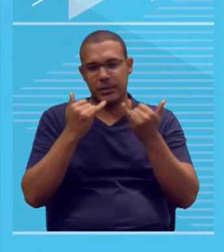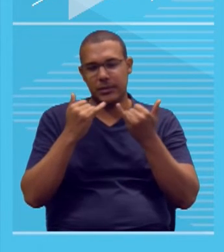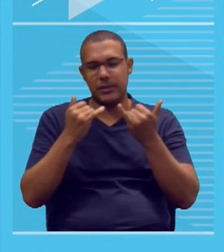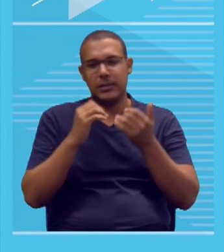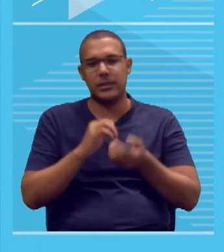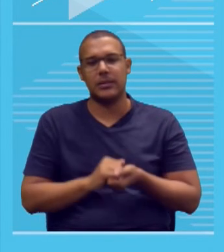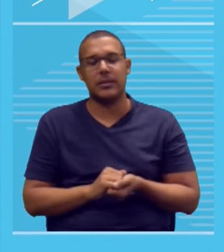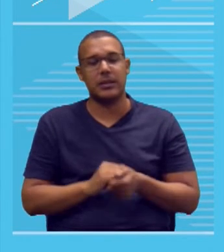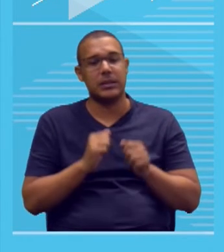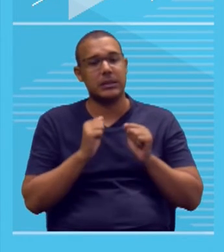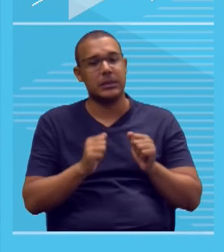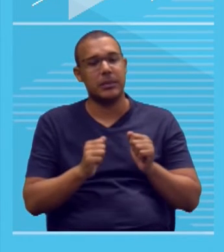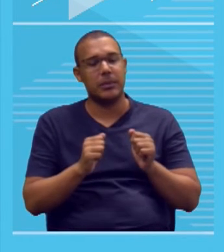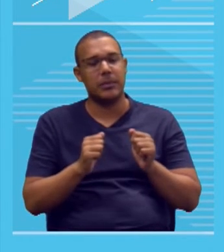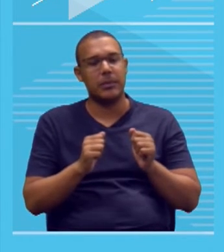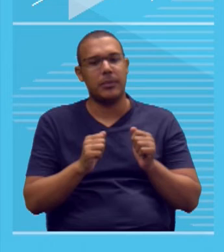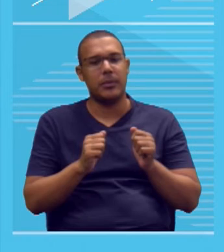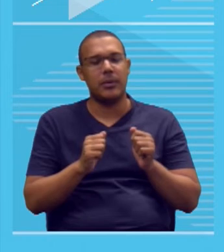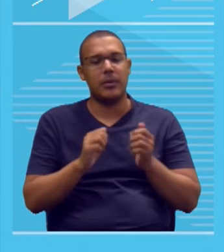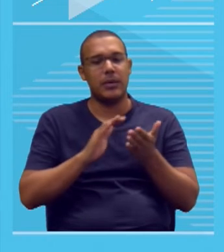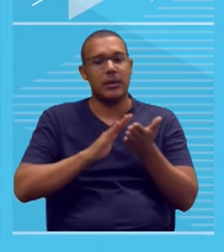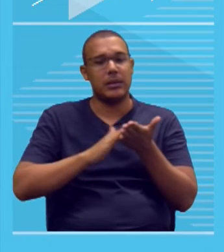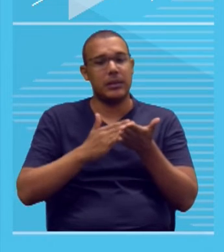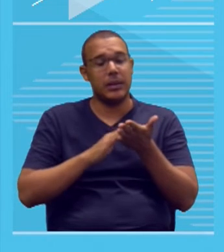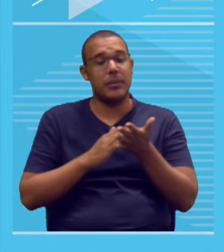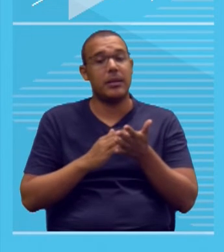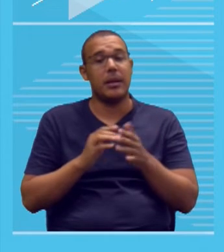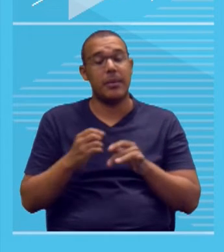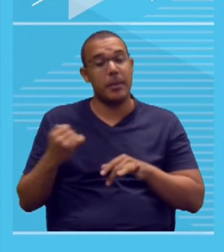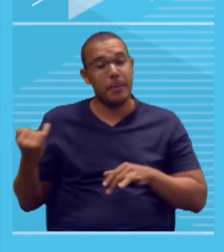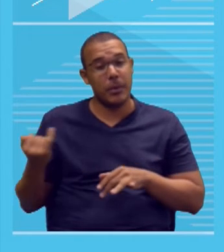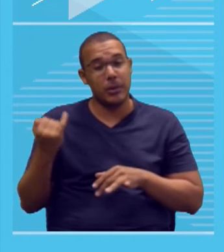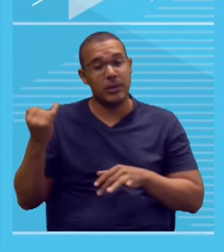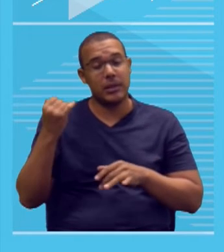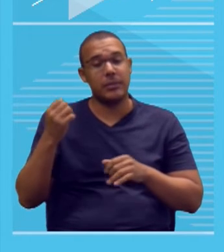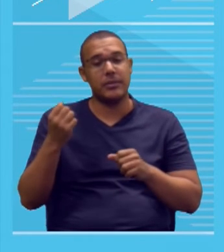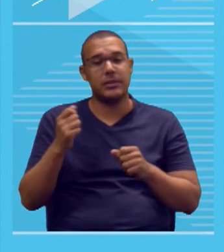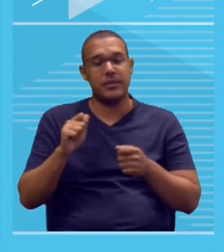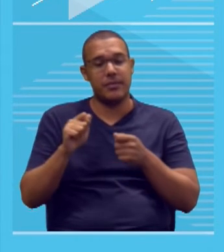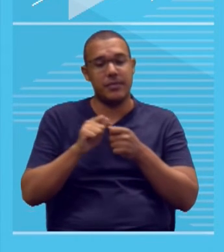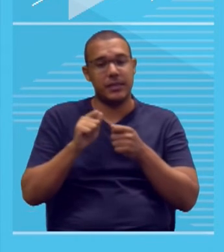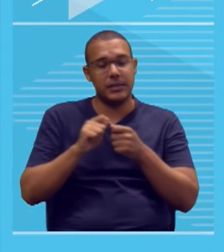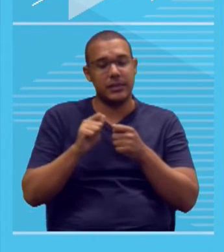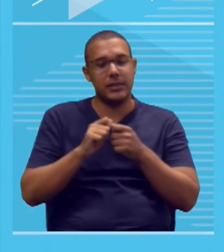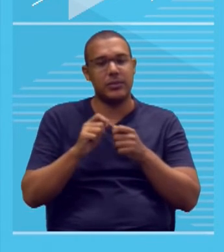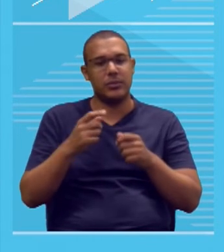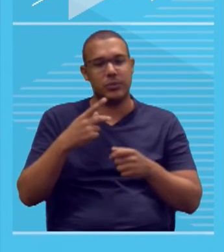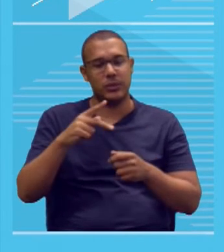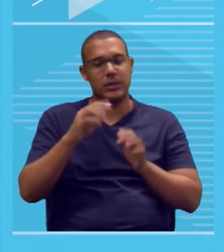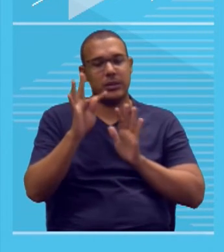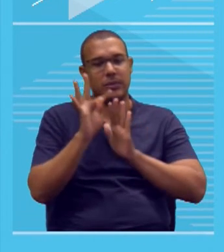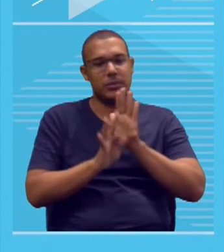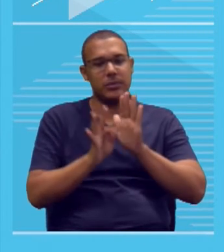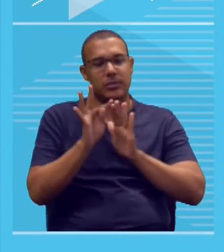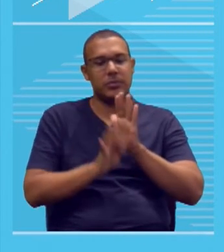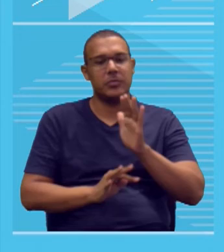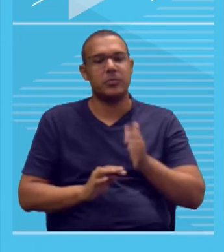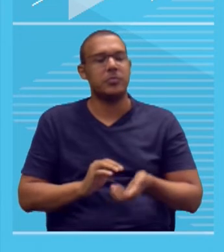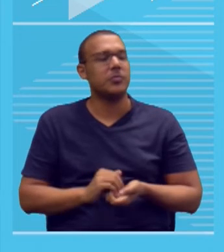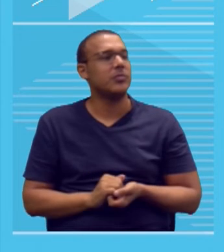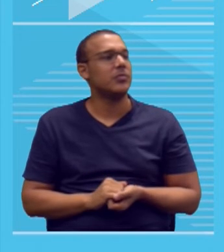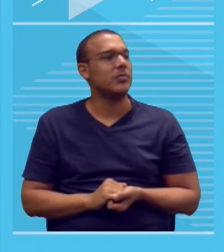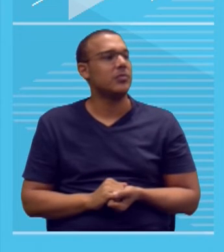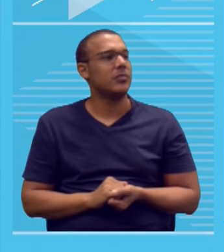fazer inferências que são importantes para que você monte o seu projeto de texto. E com base nos conhecimentos